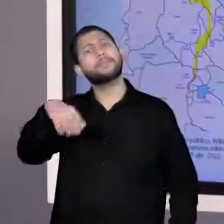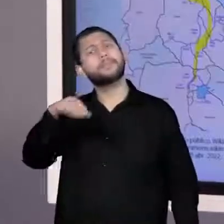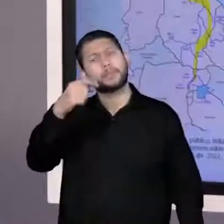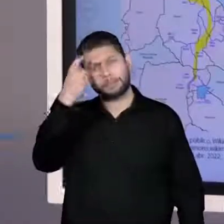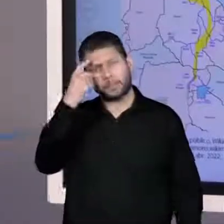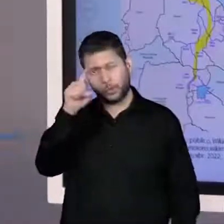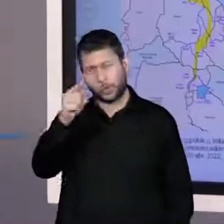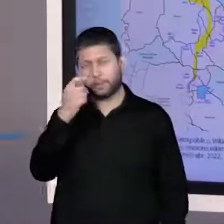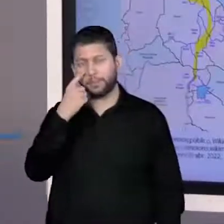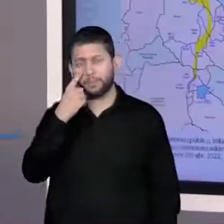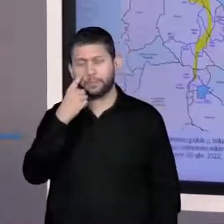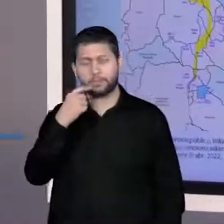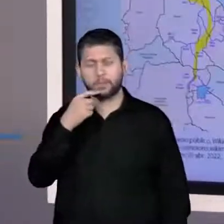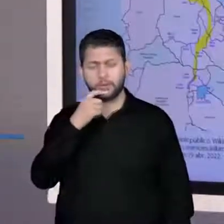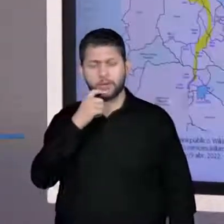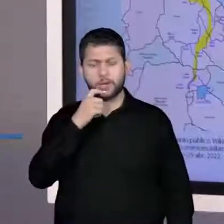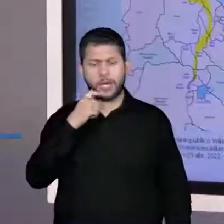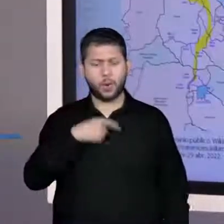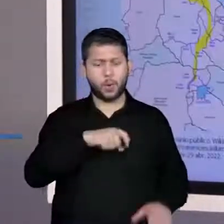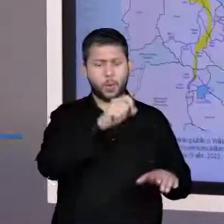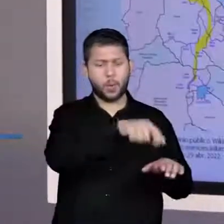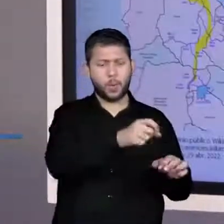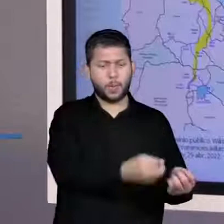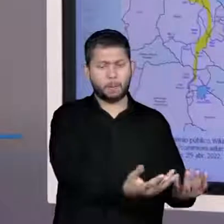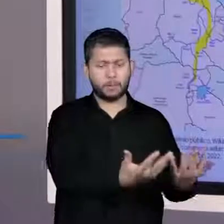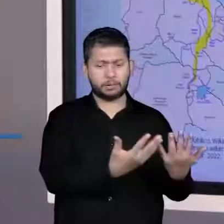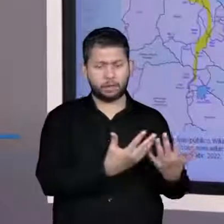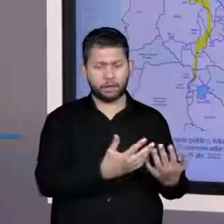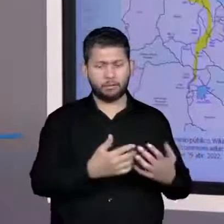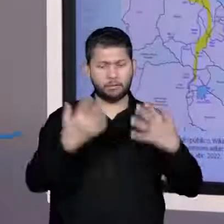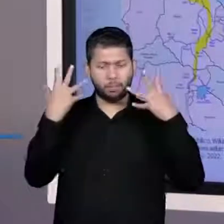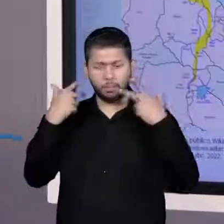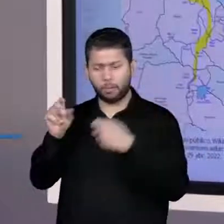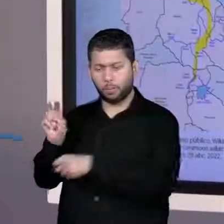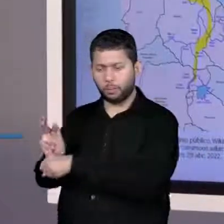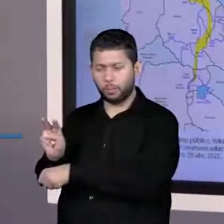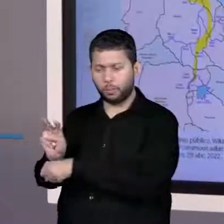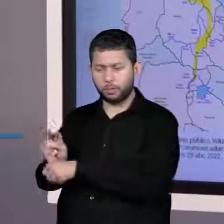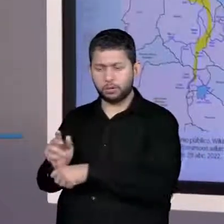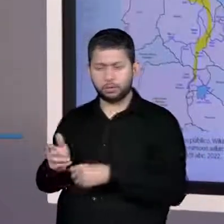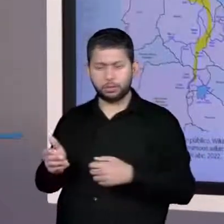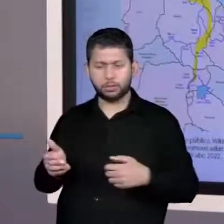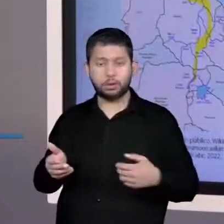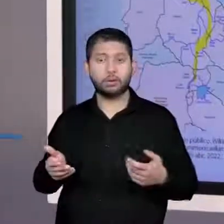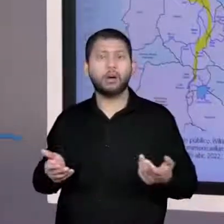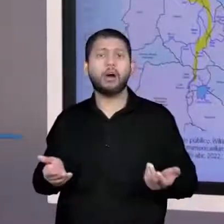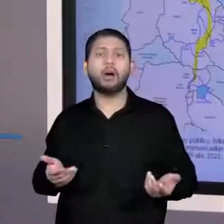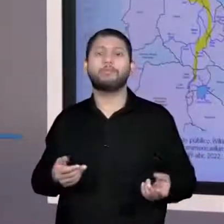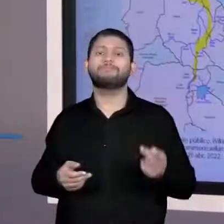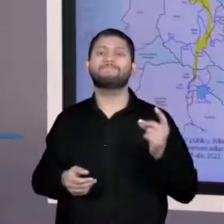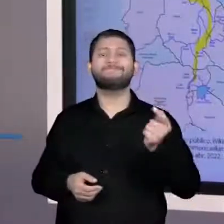Se eu preciso plantar e eu preciso domestificar o animal, será que a água é importante?